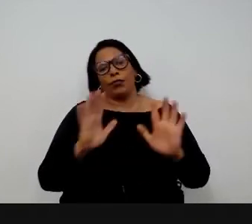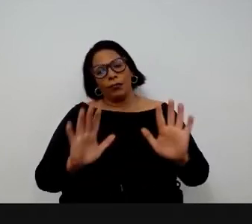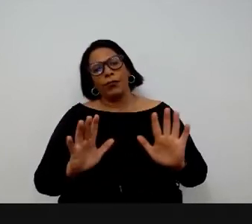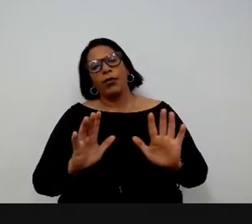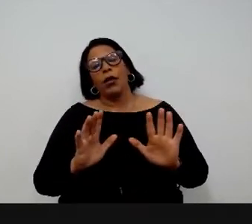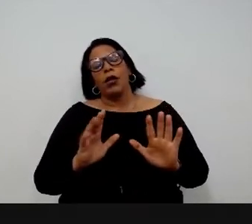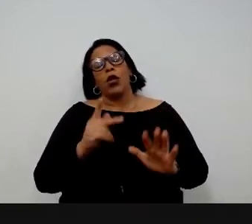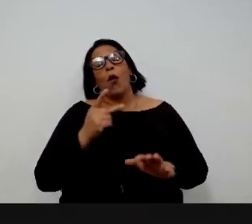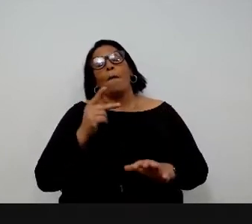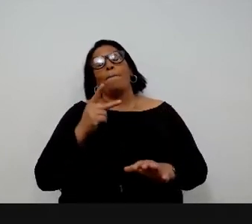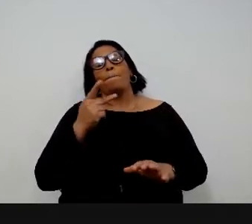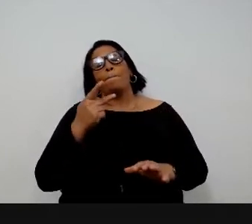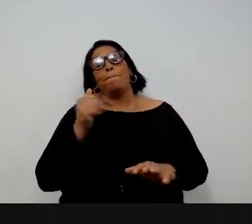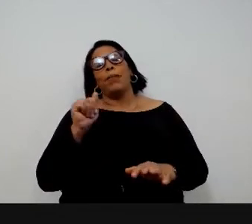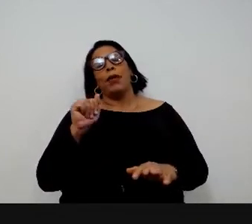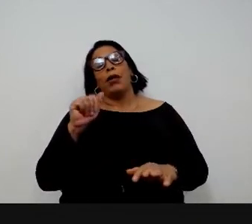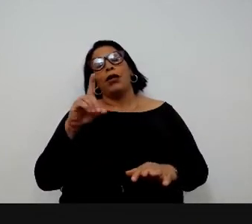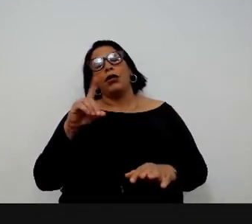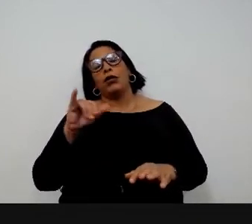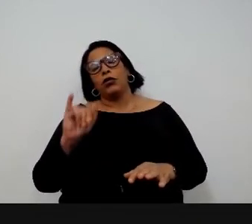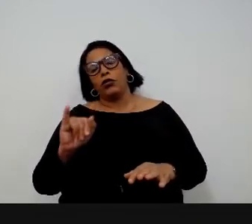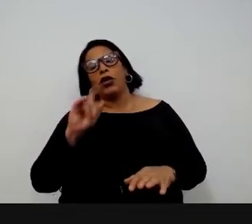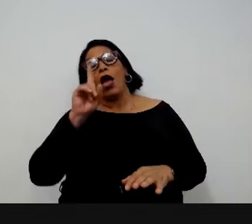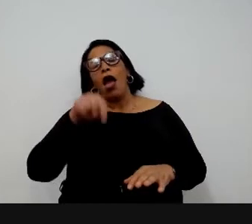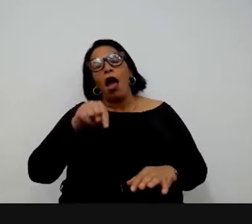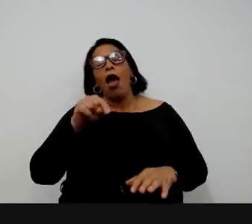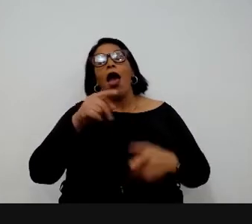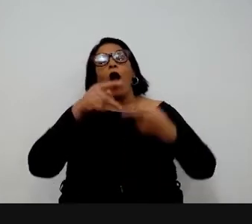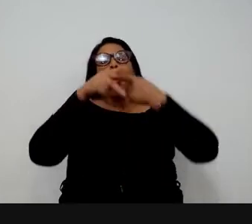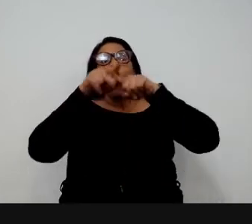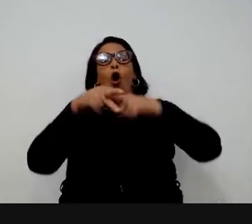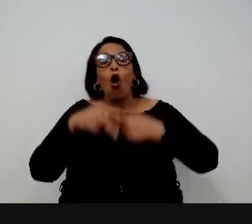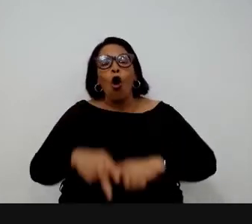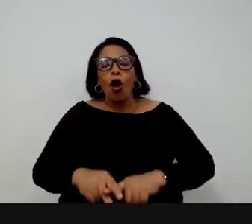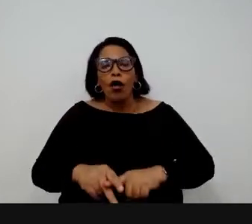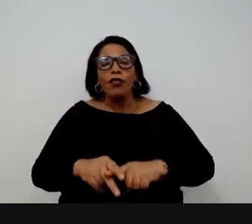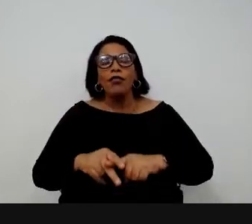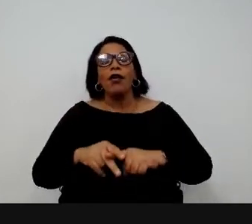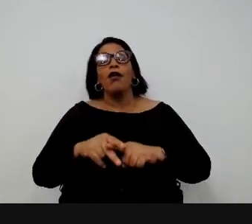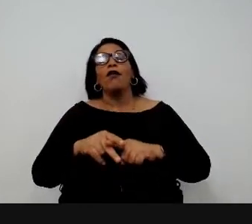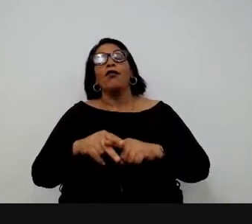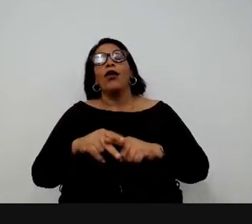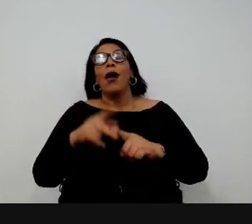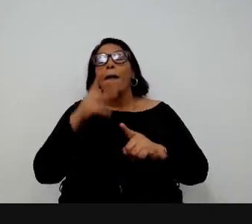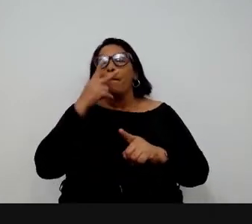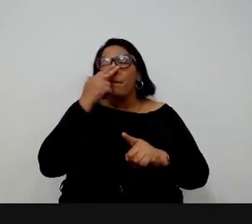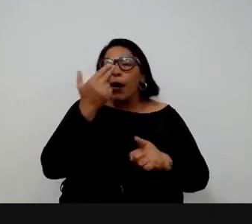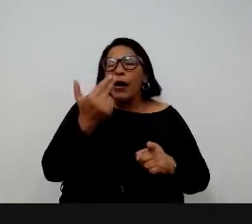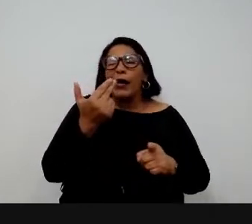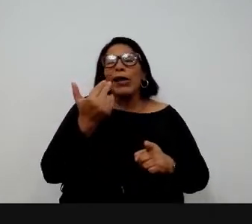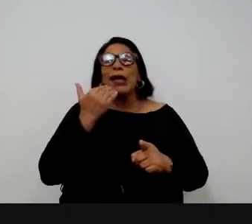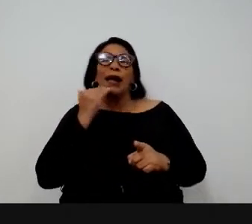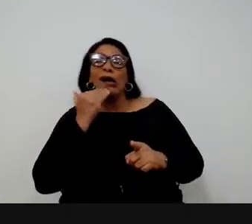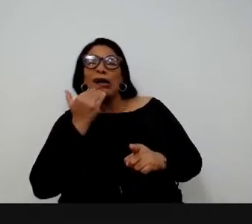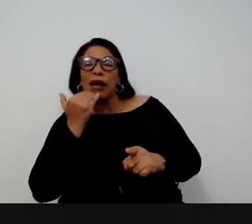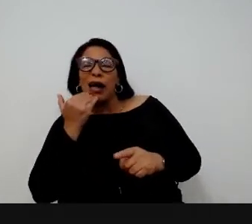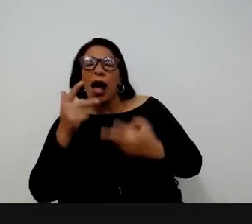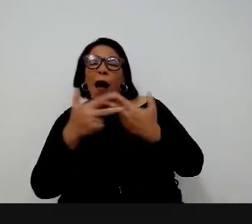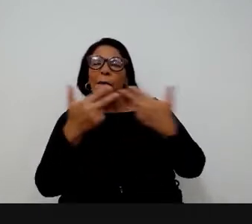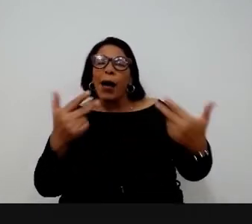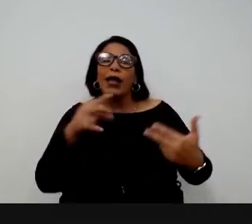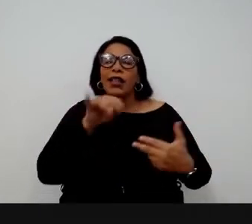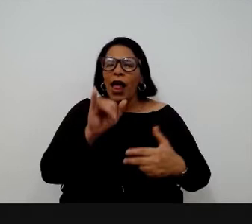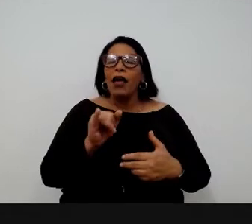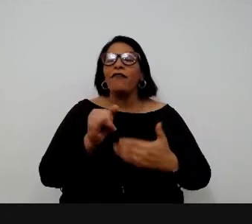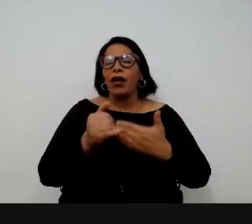Então, o clod é aquilo que é essa correção que é desajeitada, mas temporariamente ela é funcional,